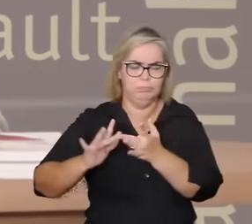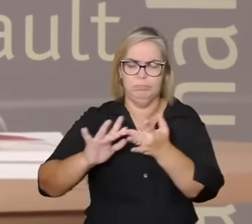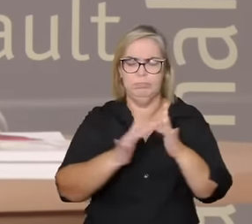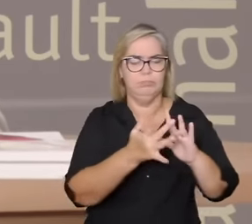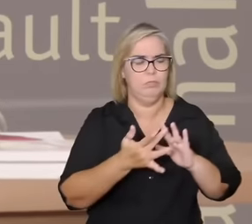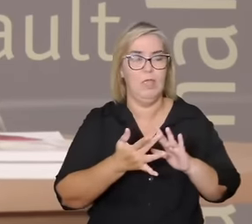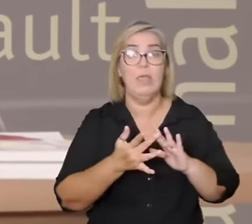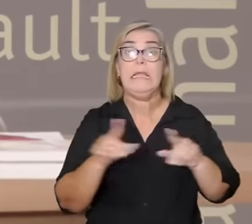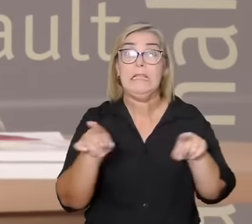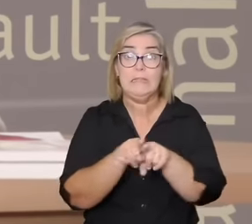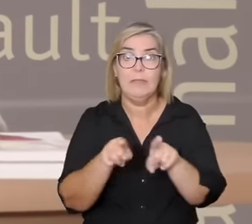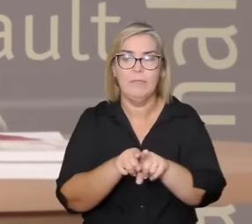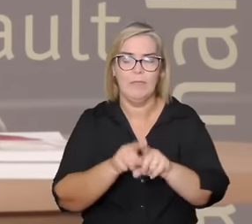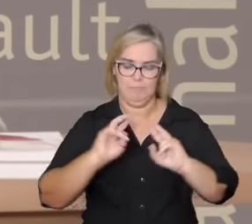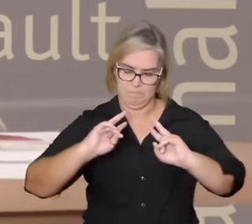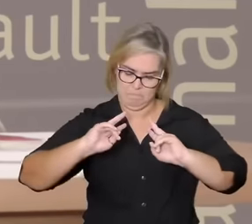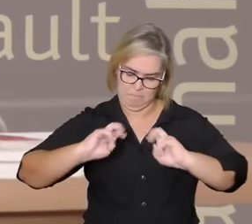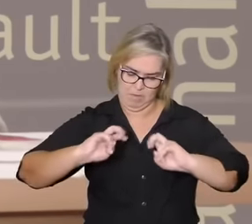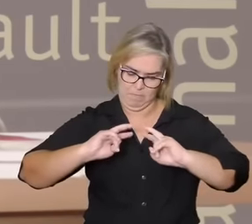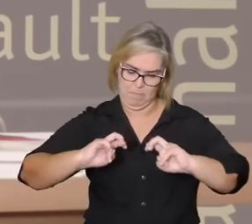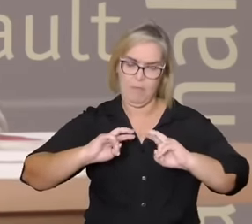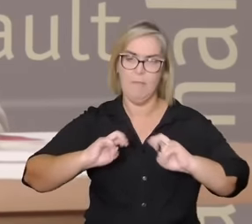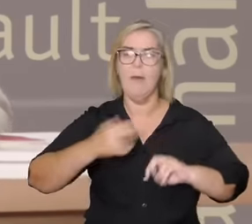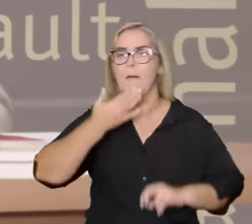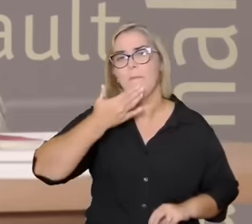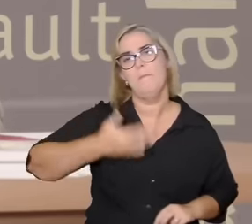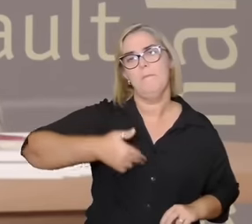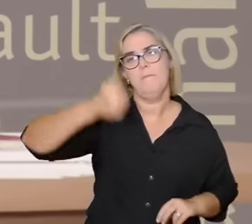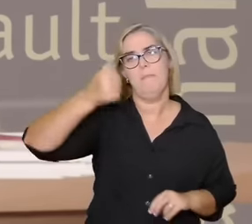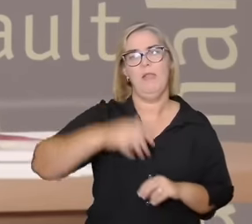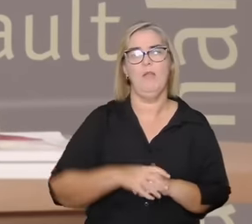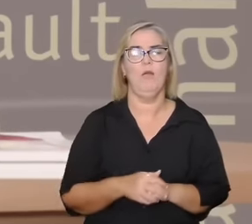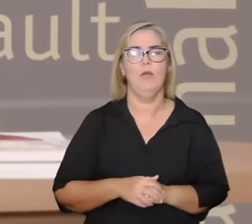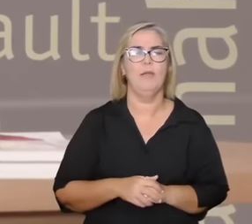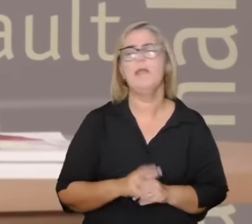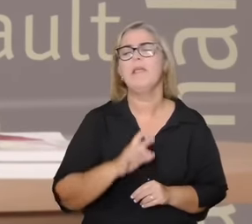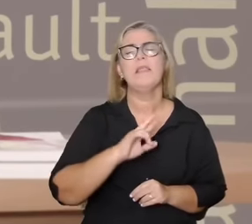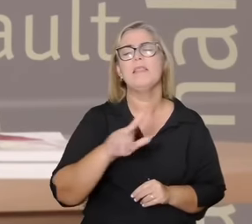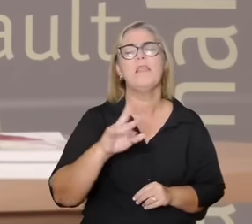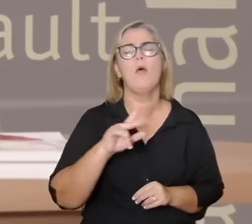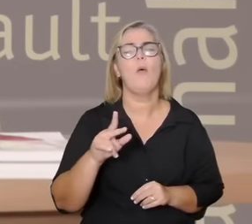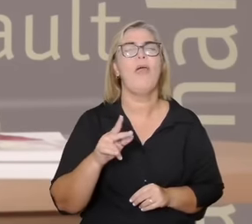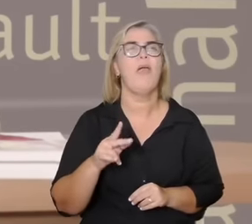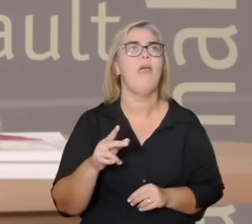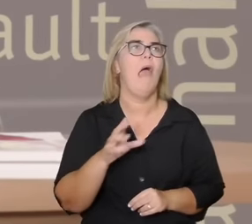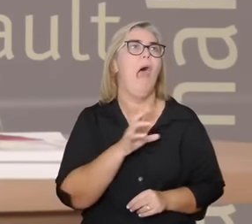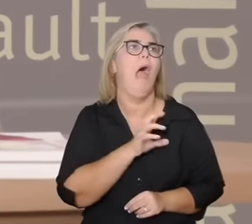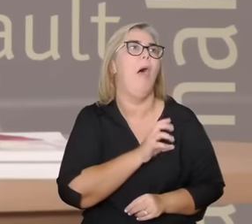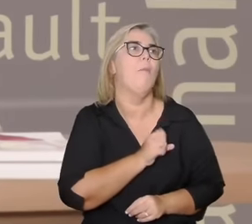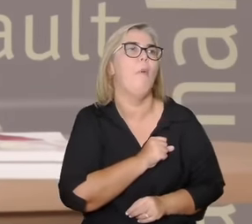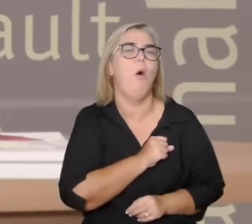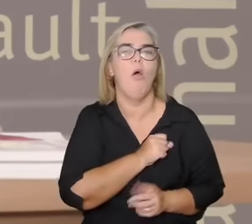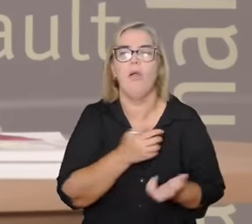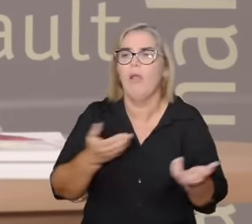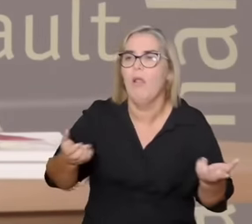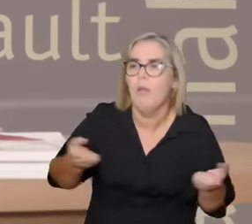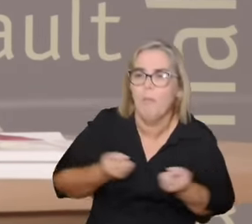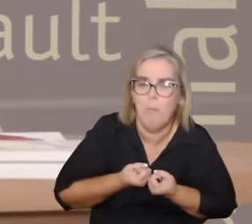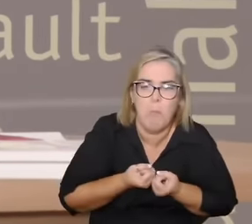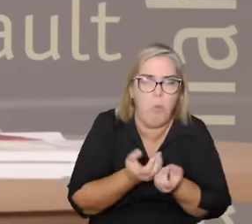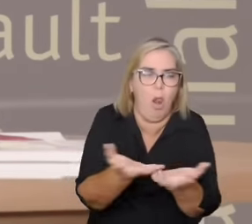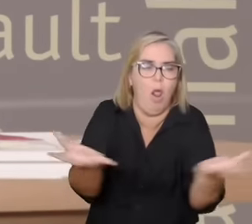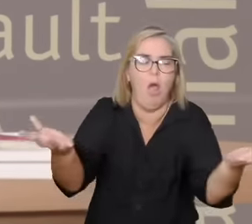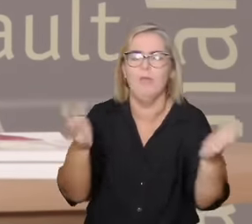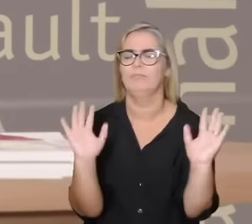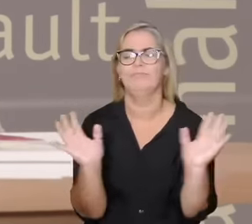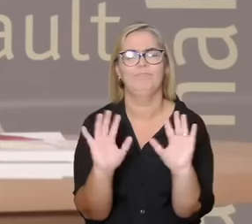não para fazer com que a gente que todos se amem incondicionalmente mas talvez para a gente inclusive